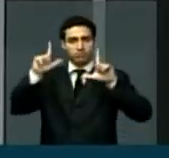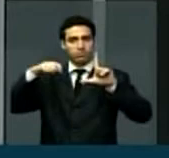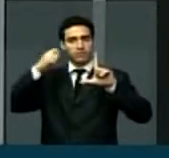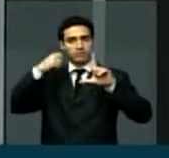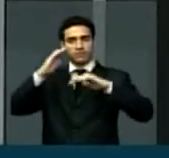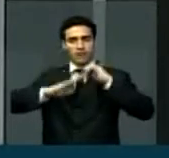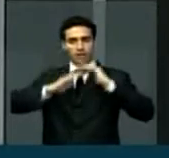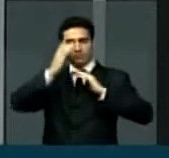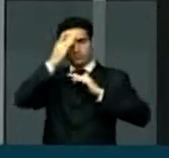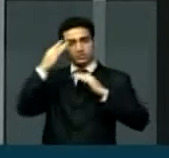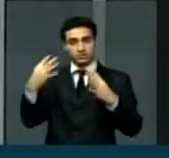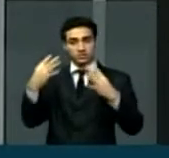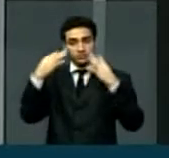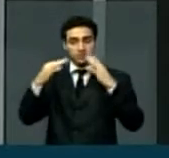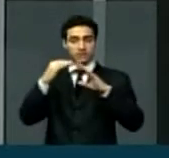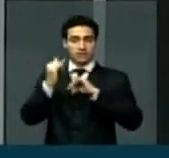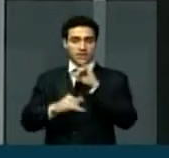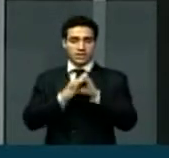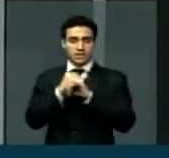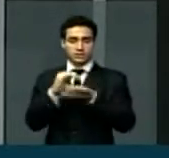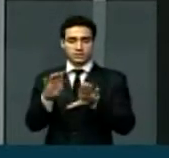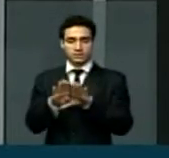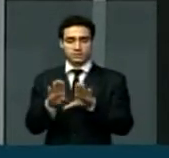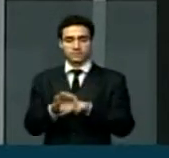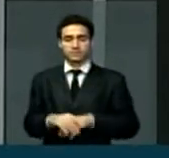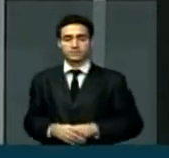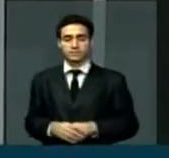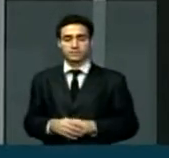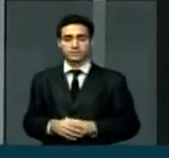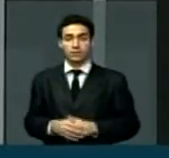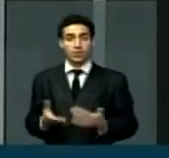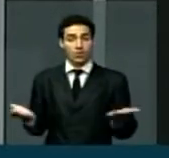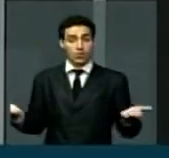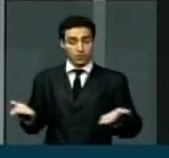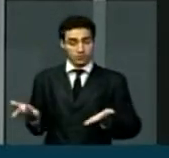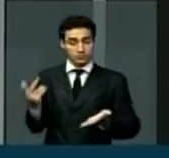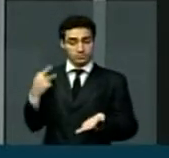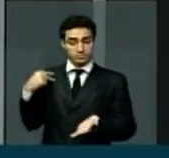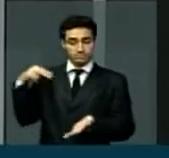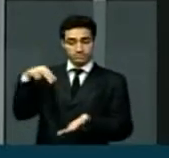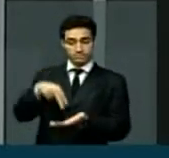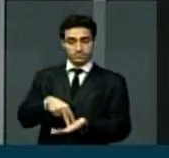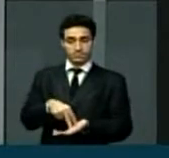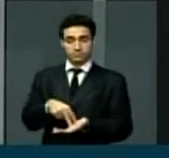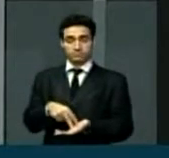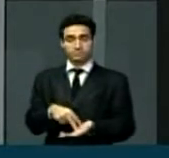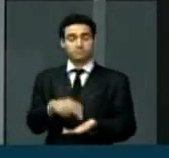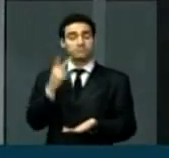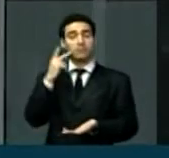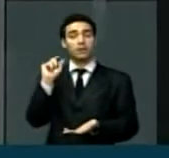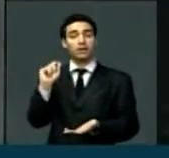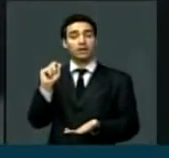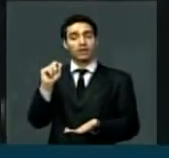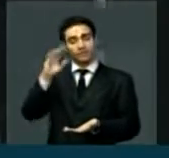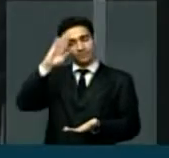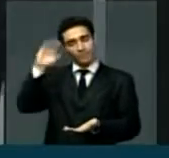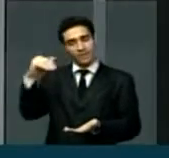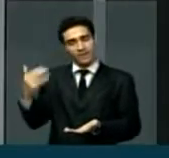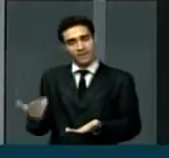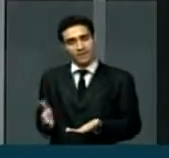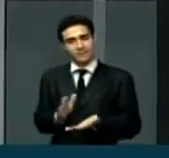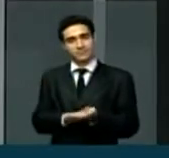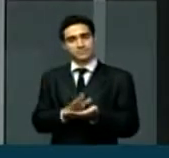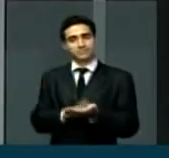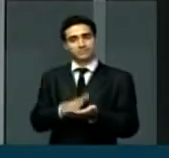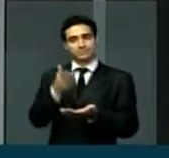todos aqueles que nos acompanham pela internet. Eu hoje utilizo esse espaço para prestar uma justa homenagem